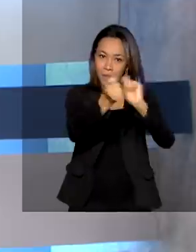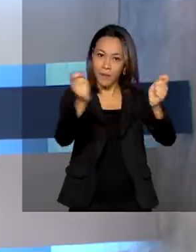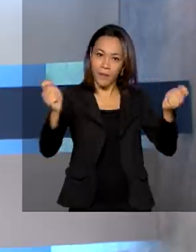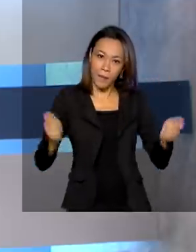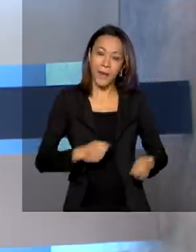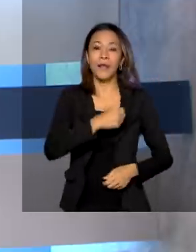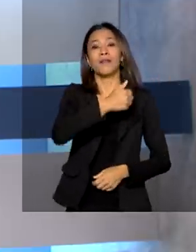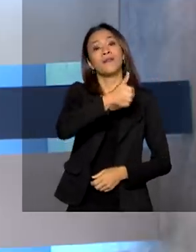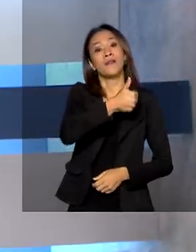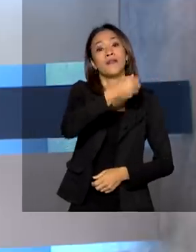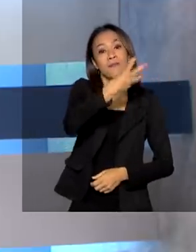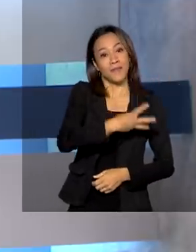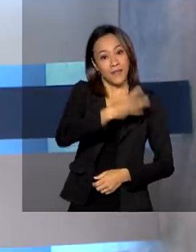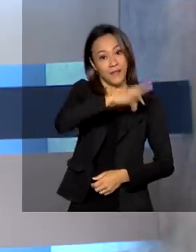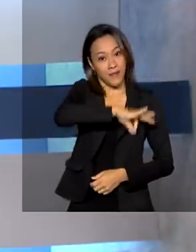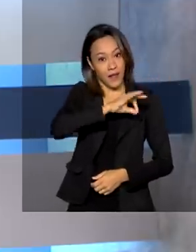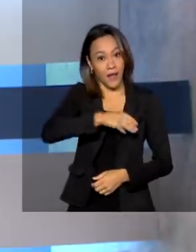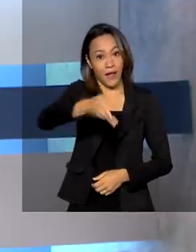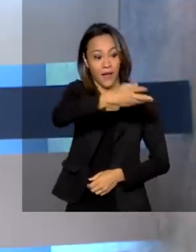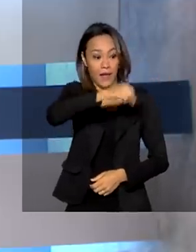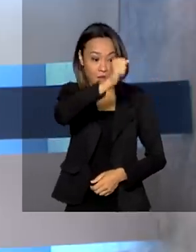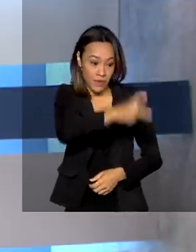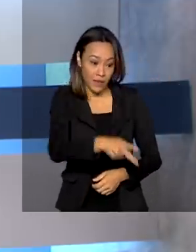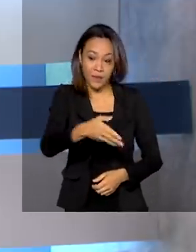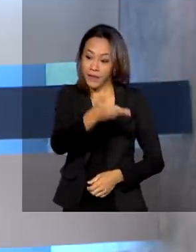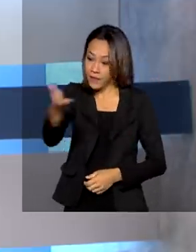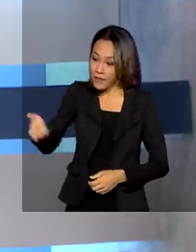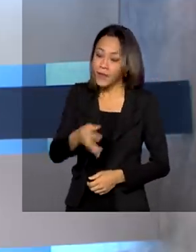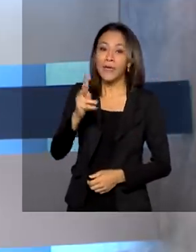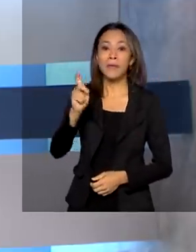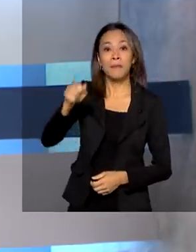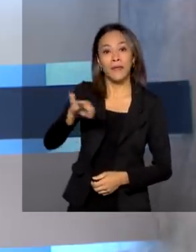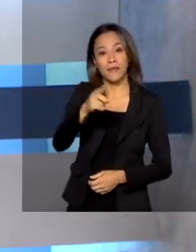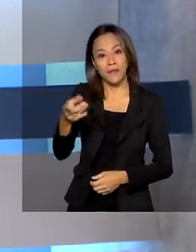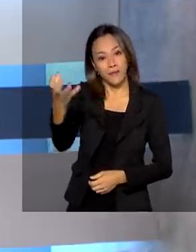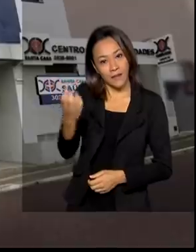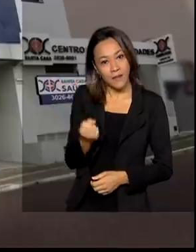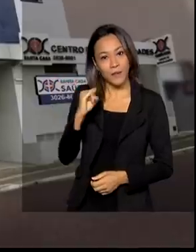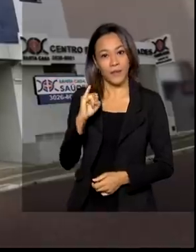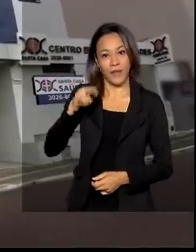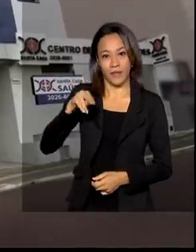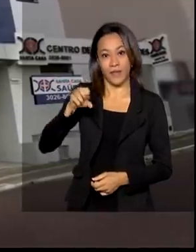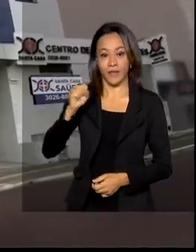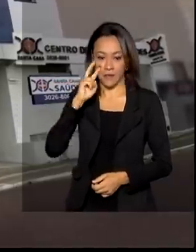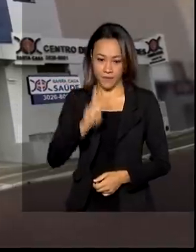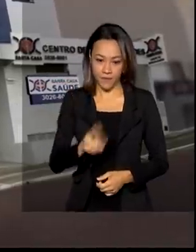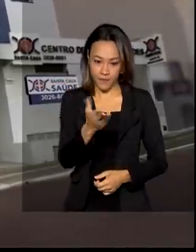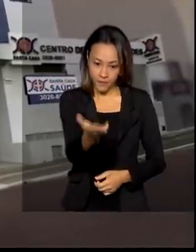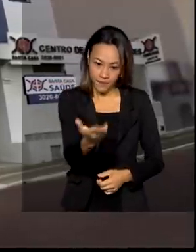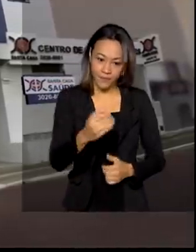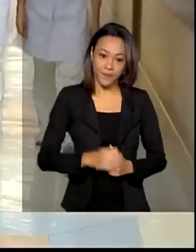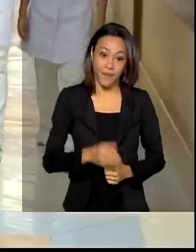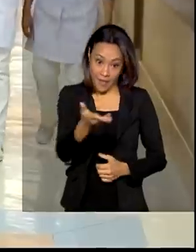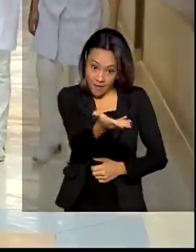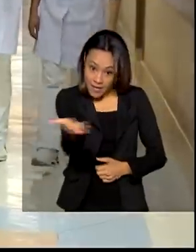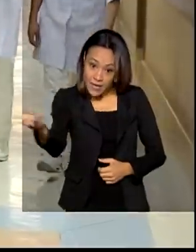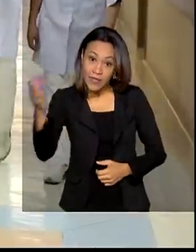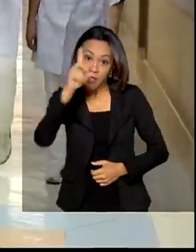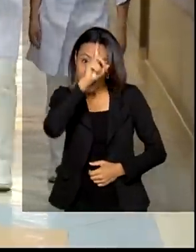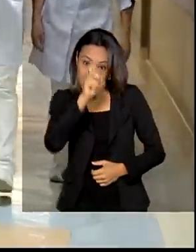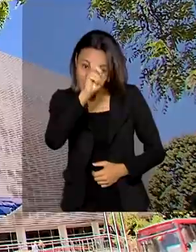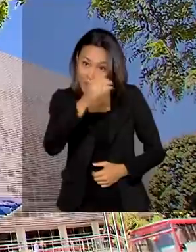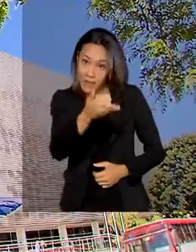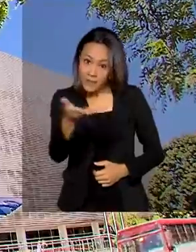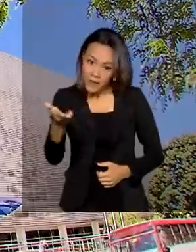salário de aposentados e pensionistas do INSS. E veja também. Santas Casas e Hospitais